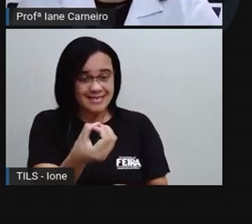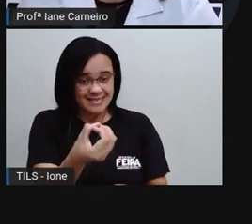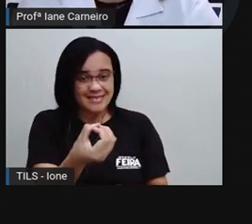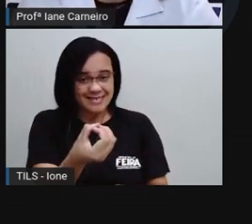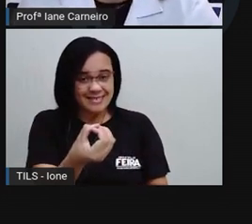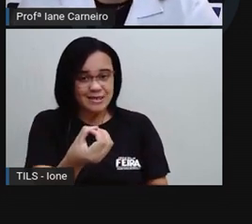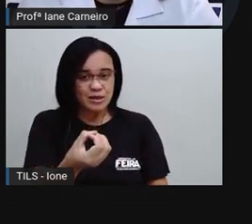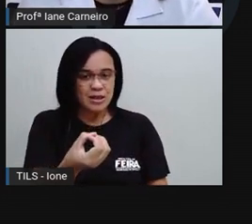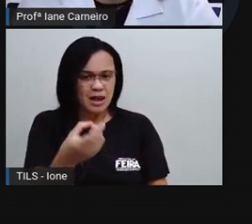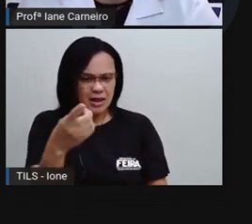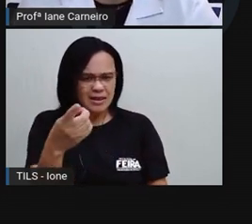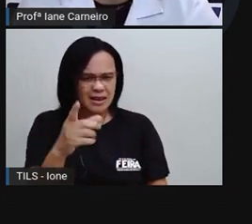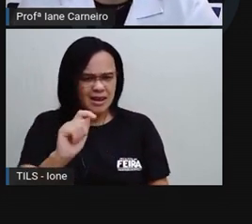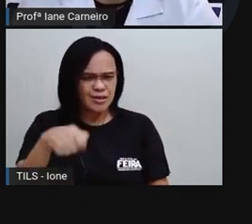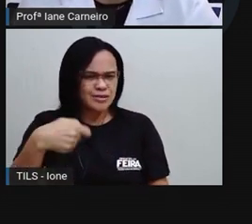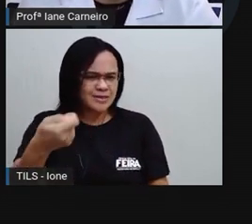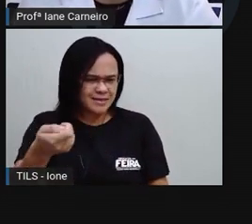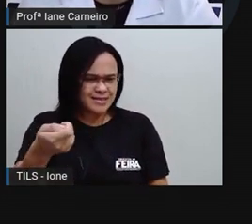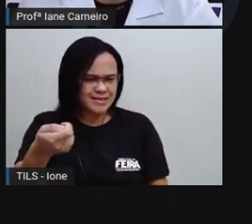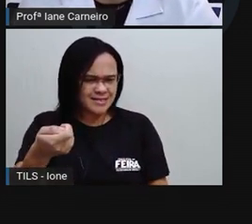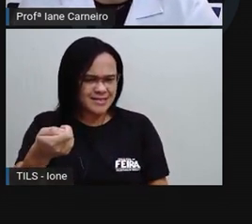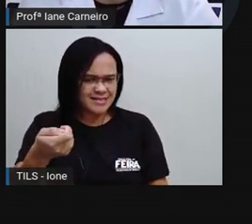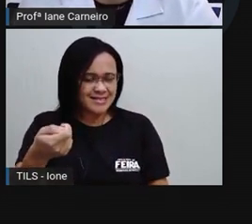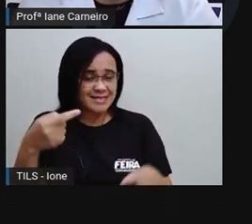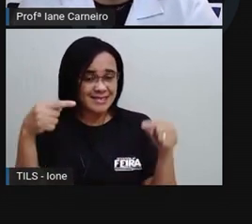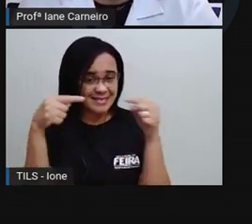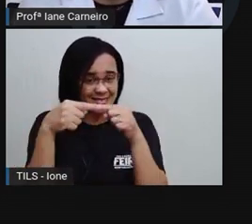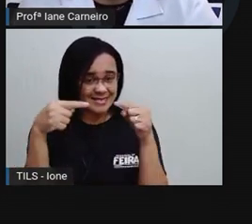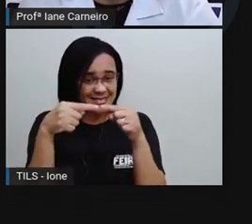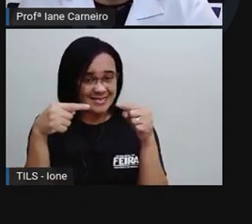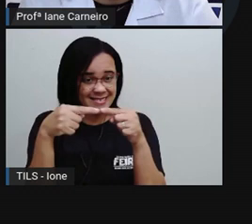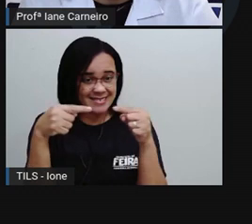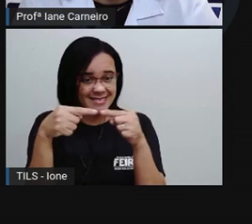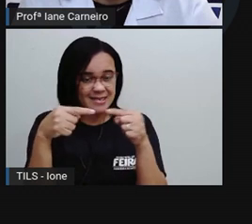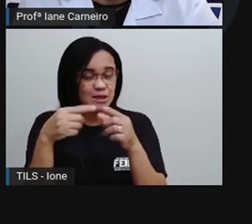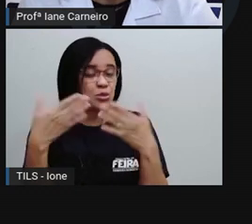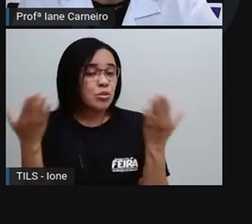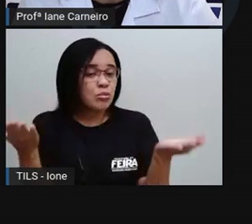E tem esse sinal aqui, ó... Vocês sabem que sinal é esse?